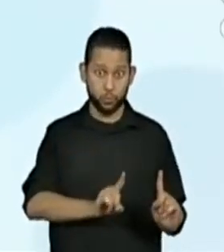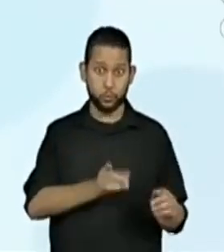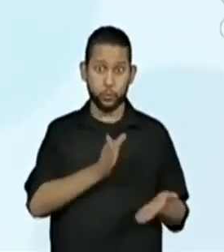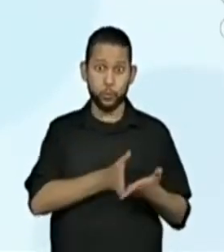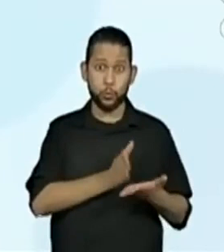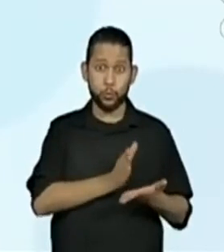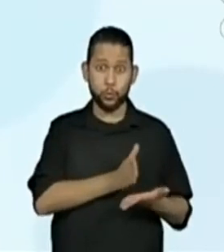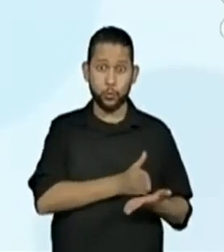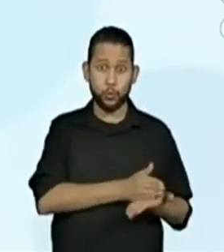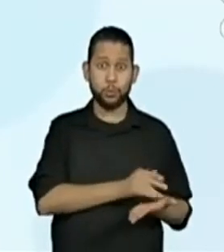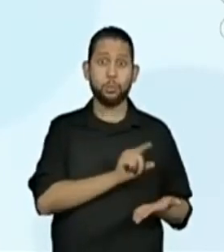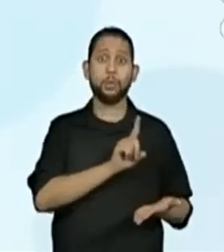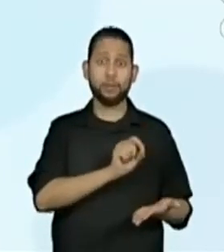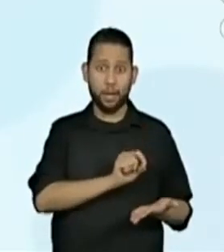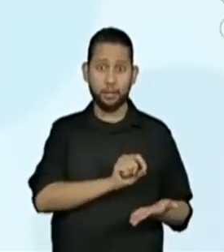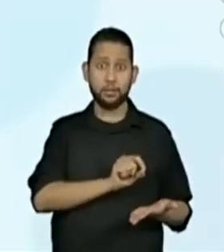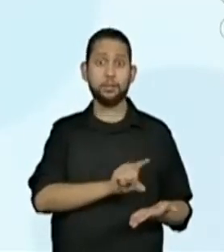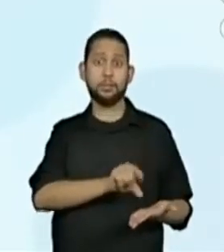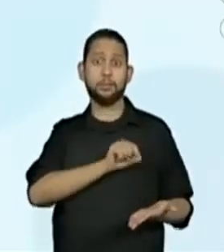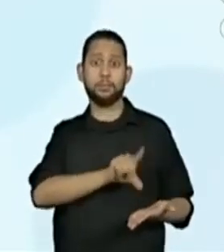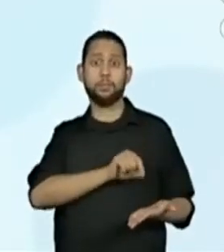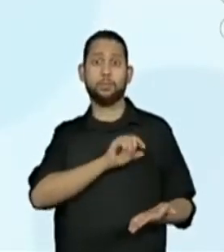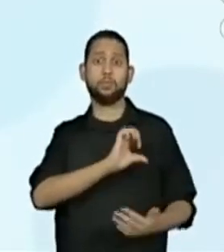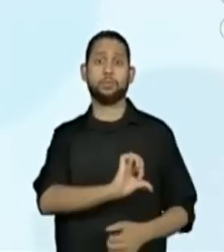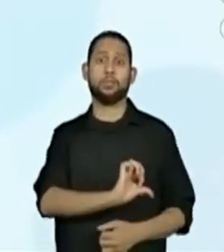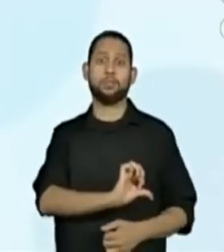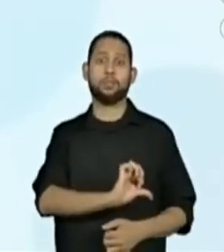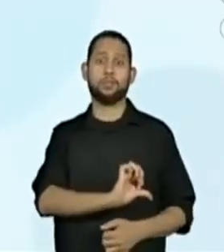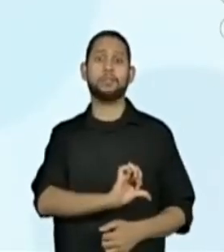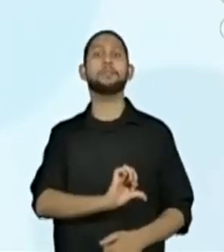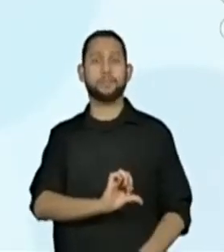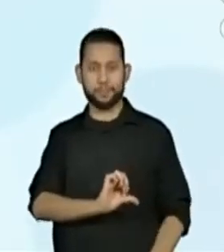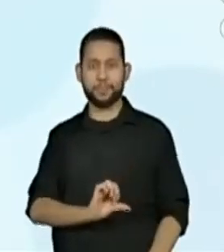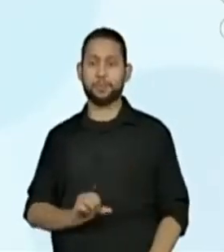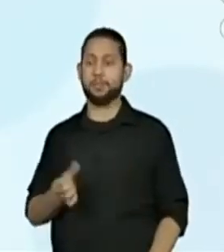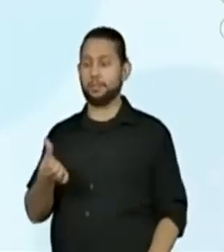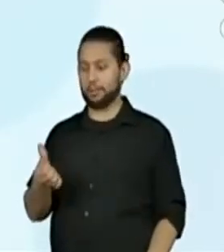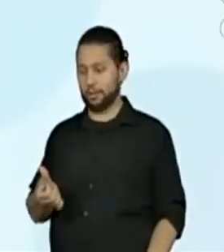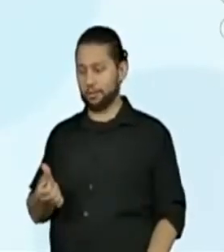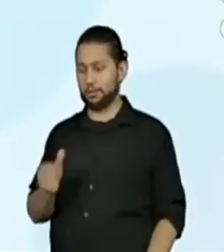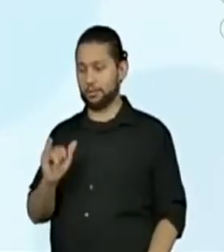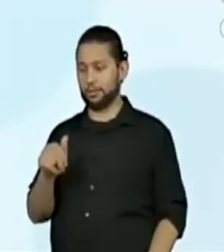6 inteiros e 9 décimos, não